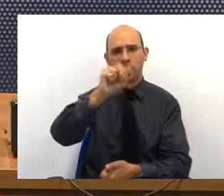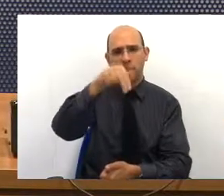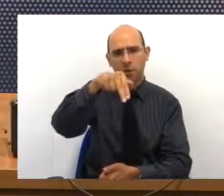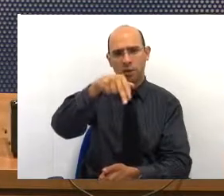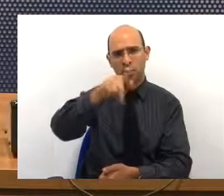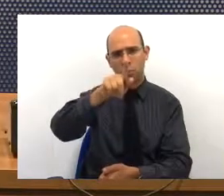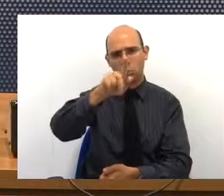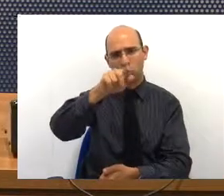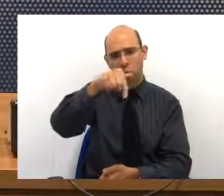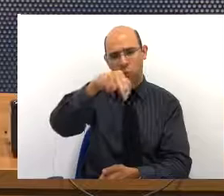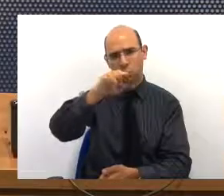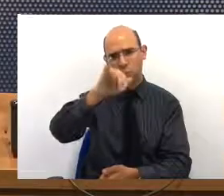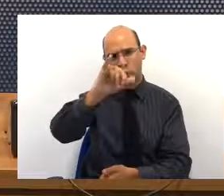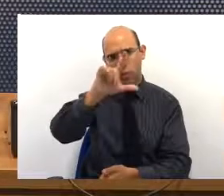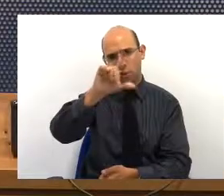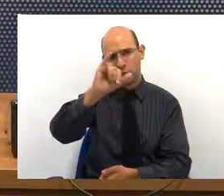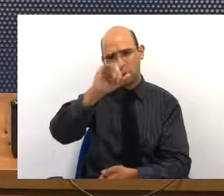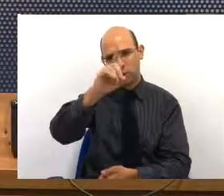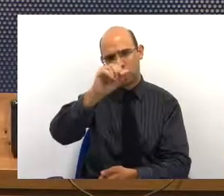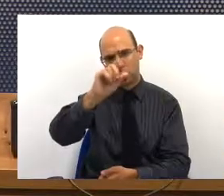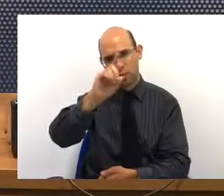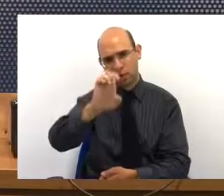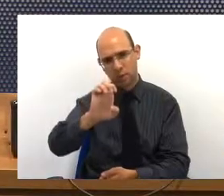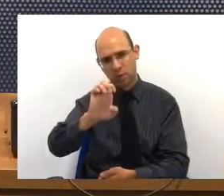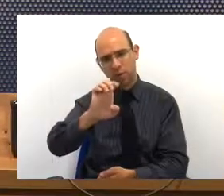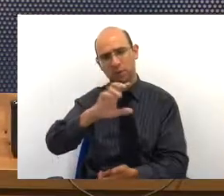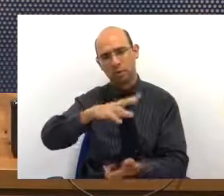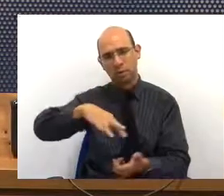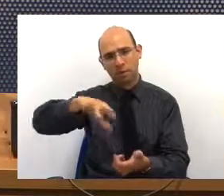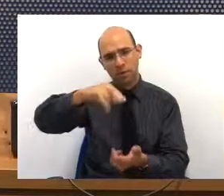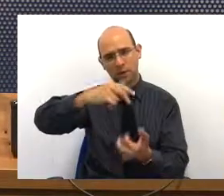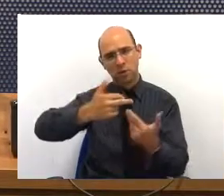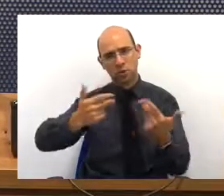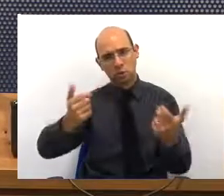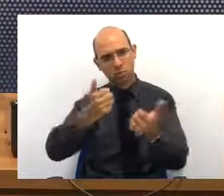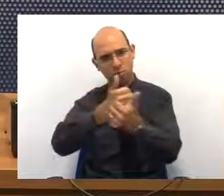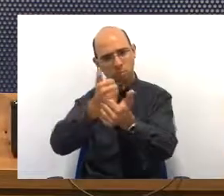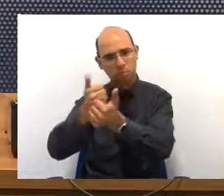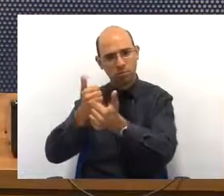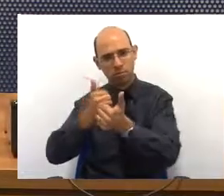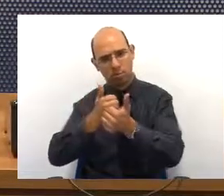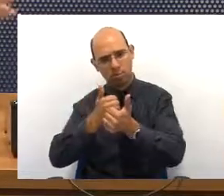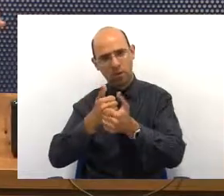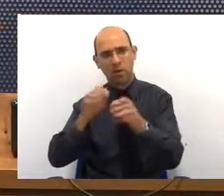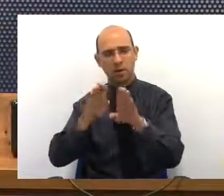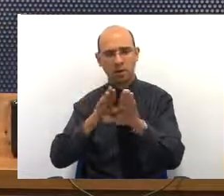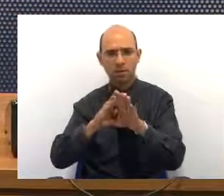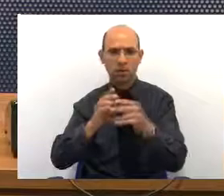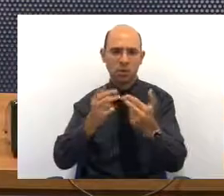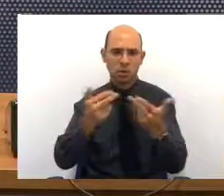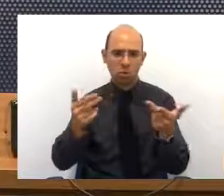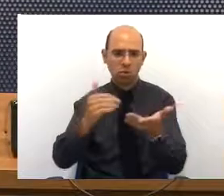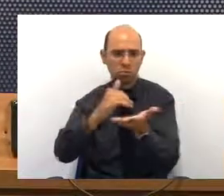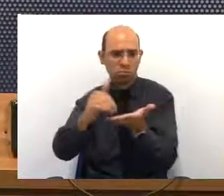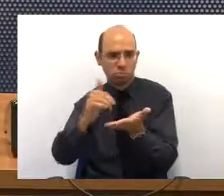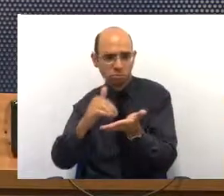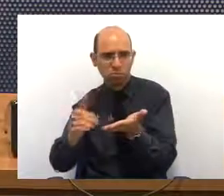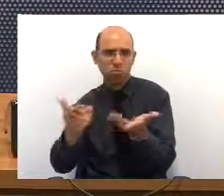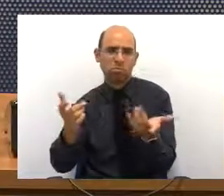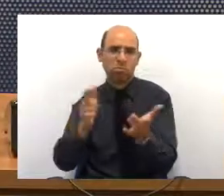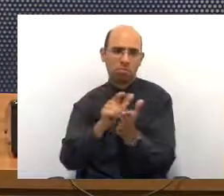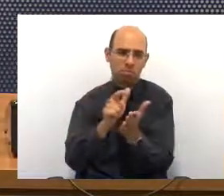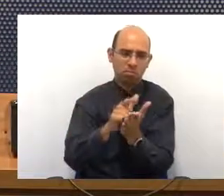Um monte de coisa já fica centralizado, sempre ficou material de escritório, essas